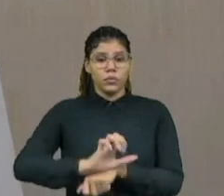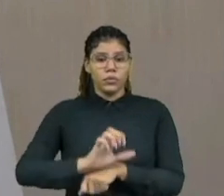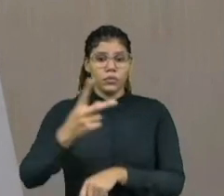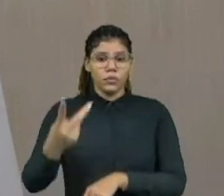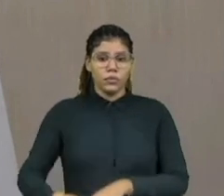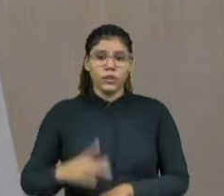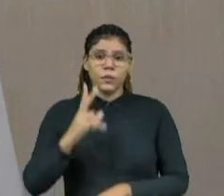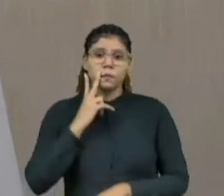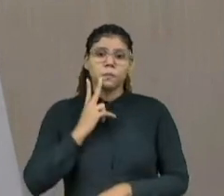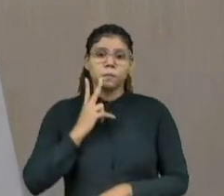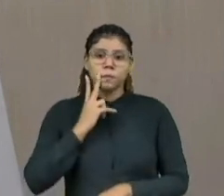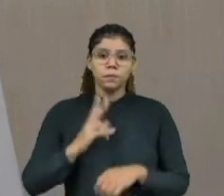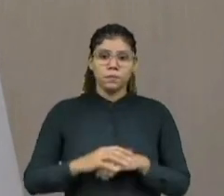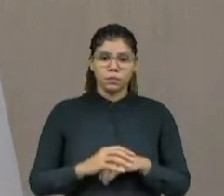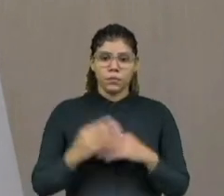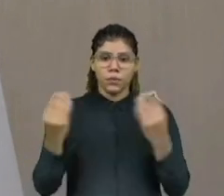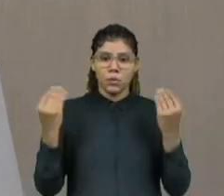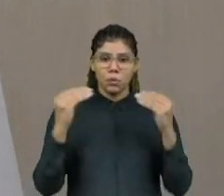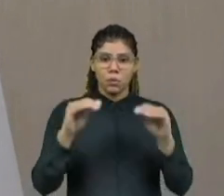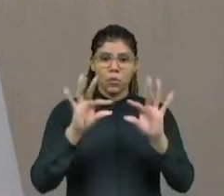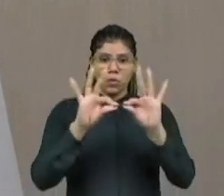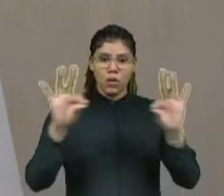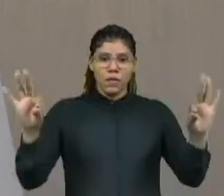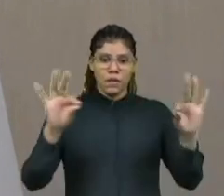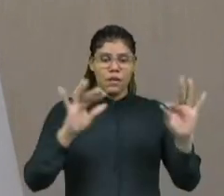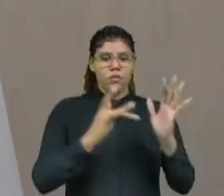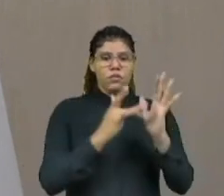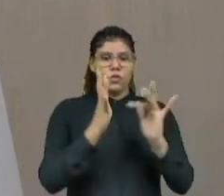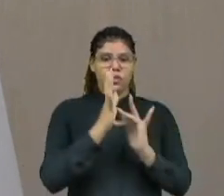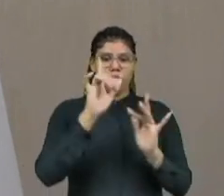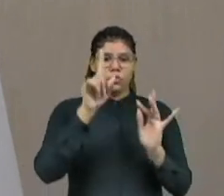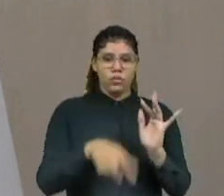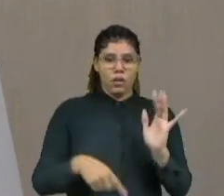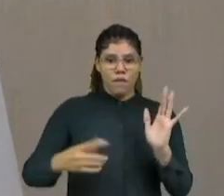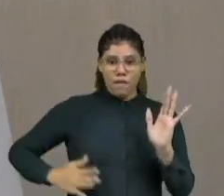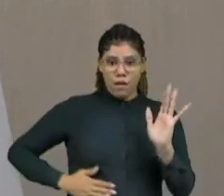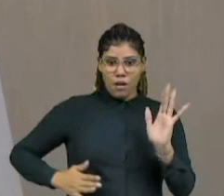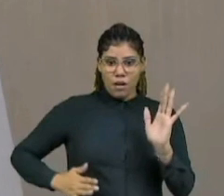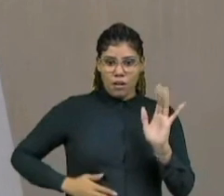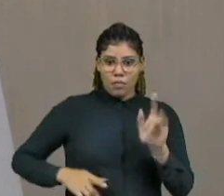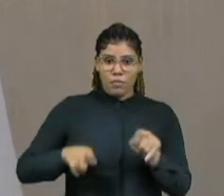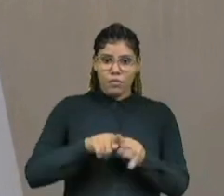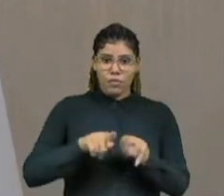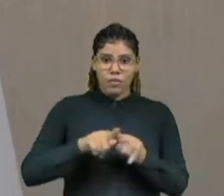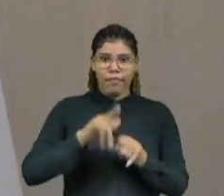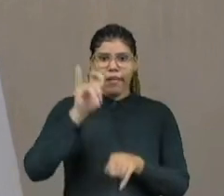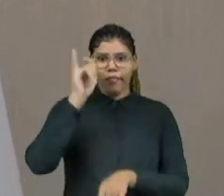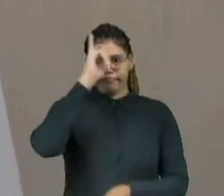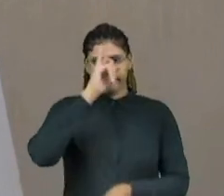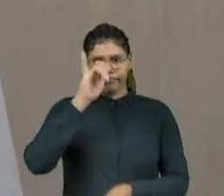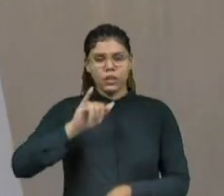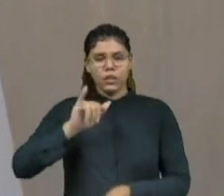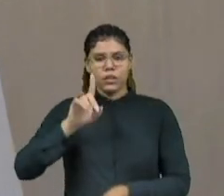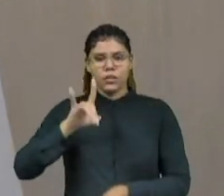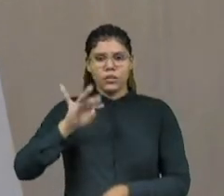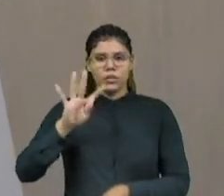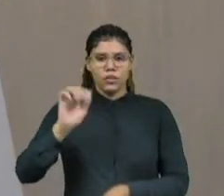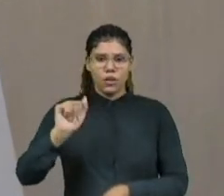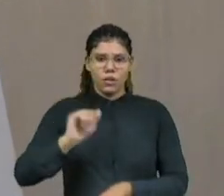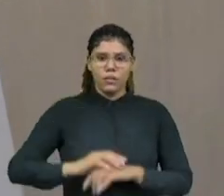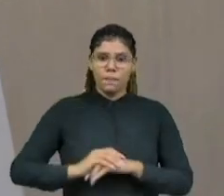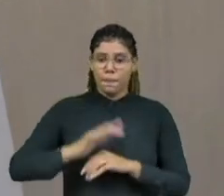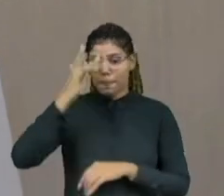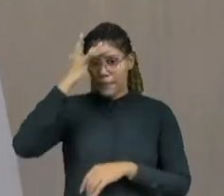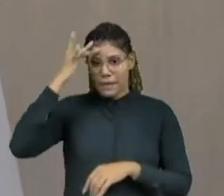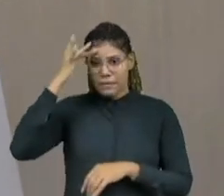colocou em sala de aula a seguinte frase, Jesus era vagabundo e idiota. Estão querendo dizer, meu